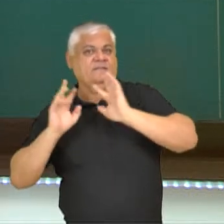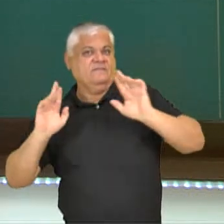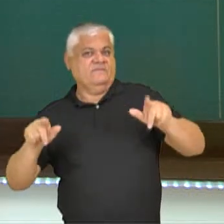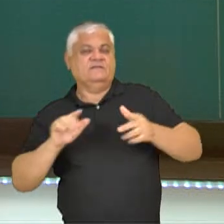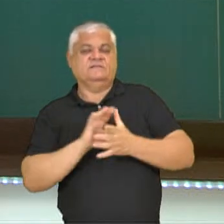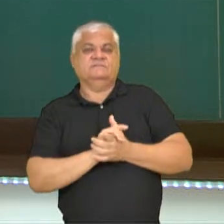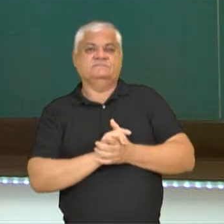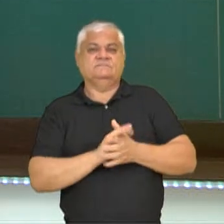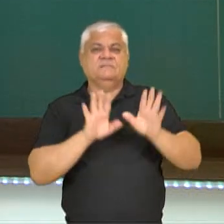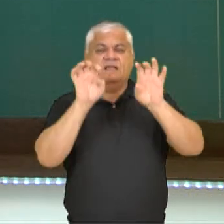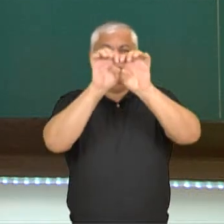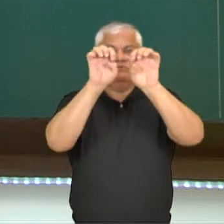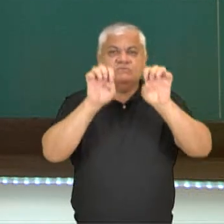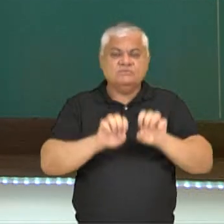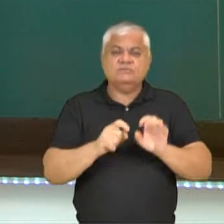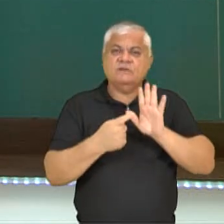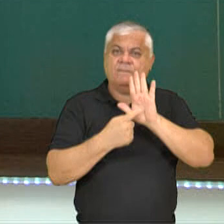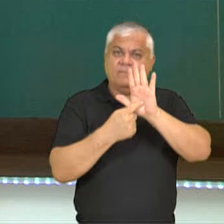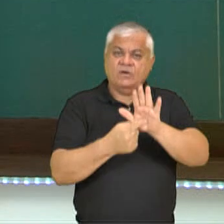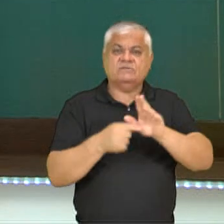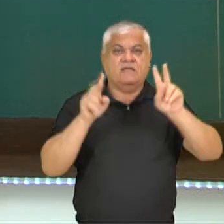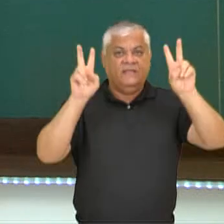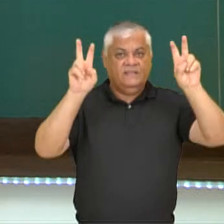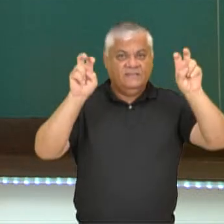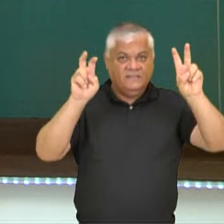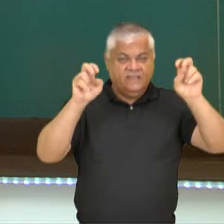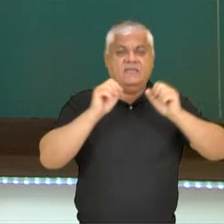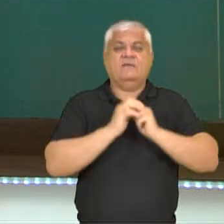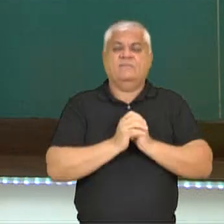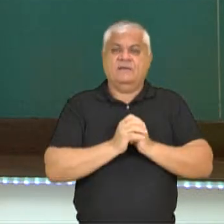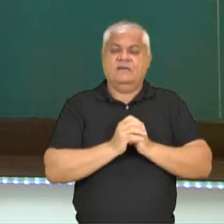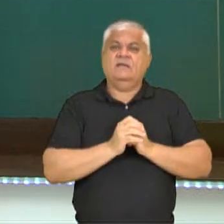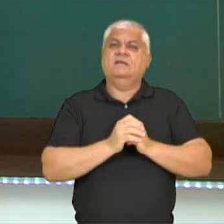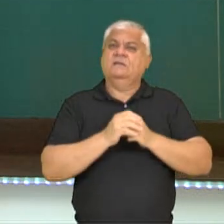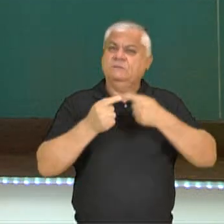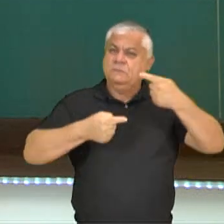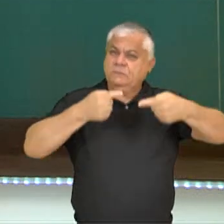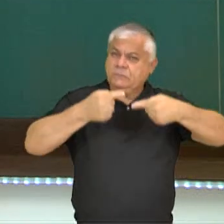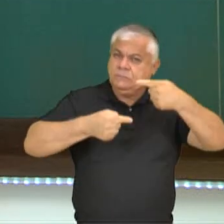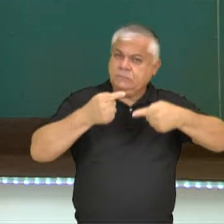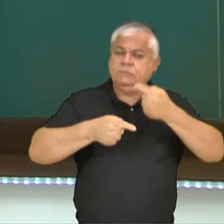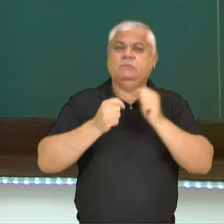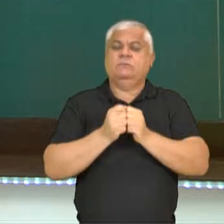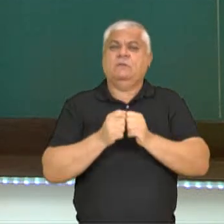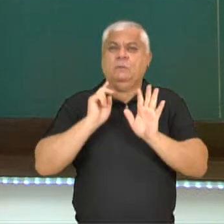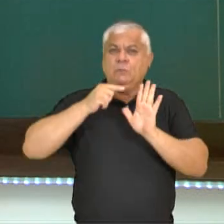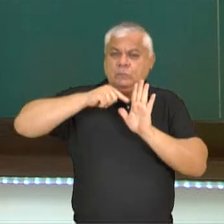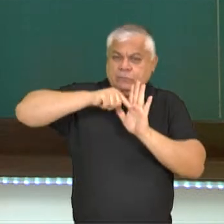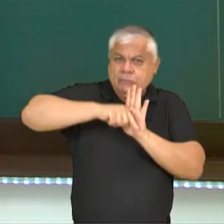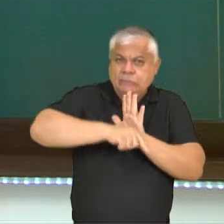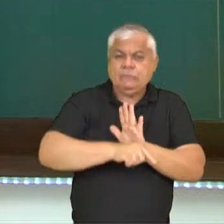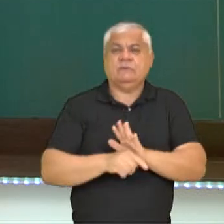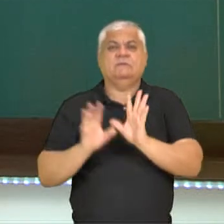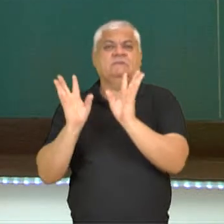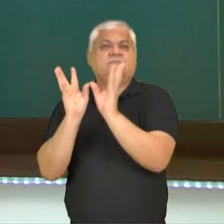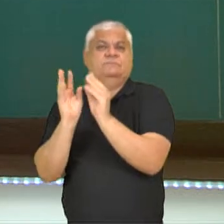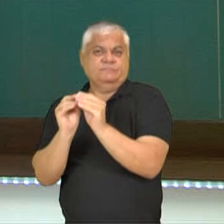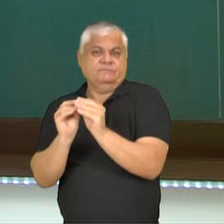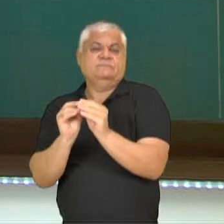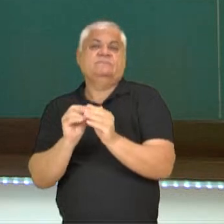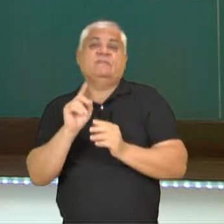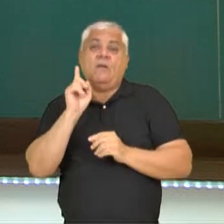composta de apresentação do tema, discussão, fundamentação e conclusão. Então é uma estrutura de um texto